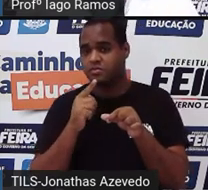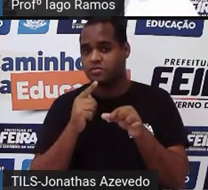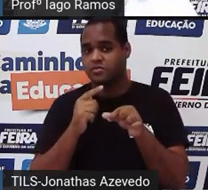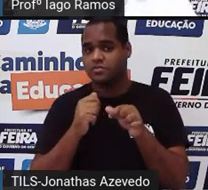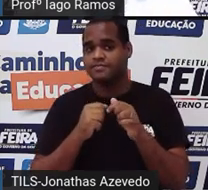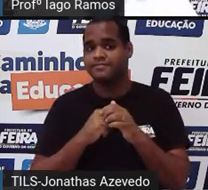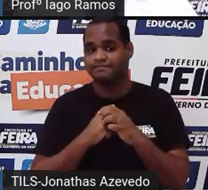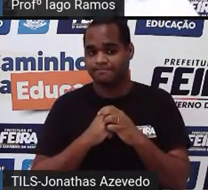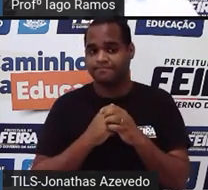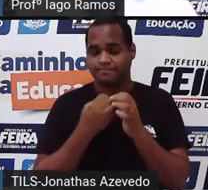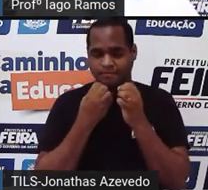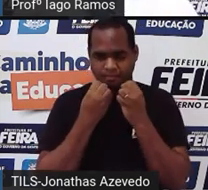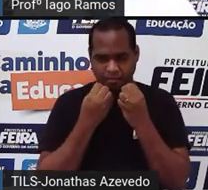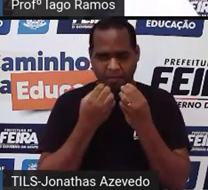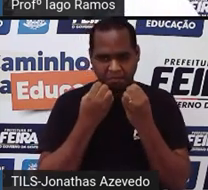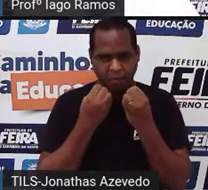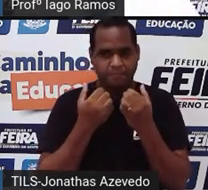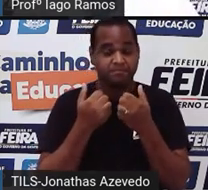Bom,